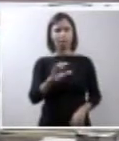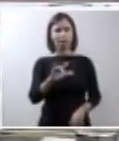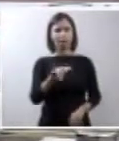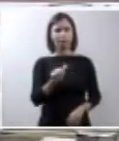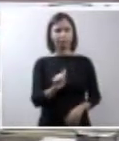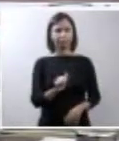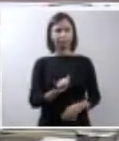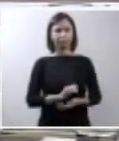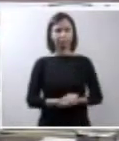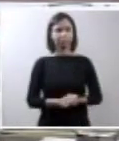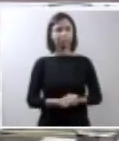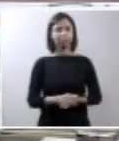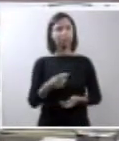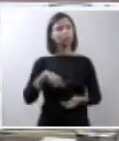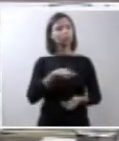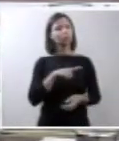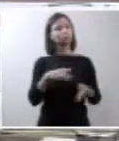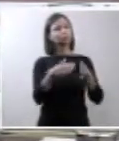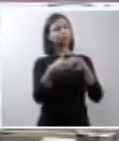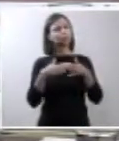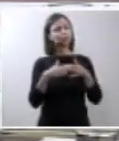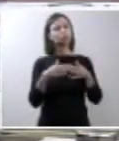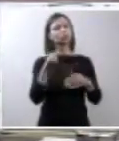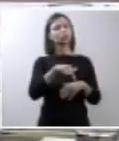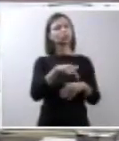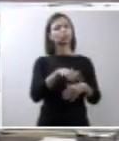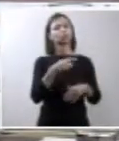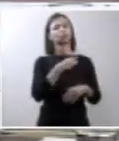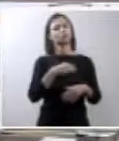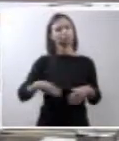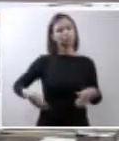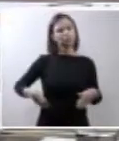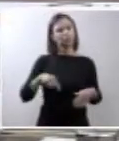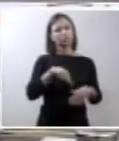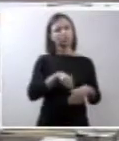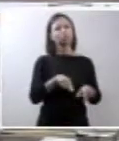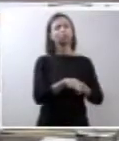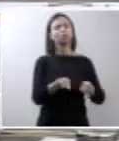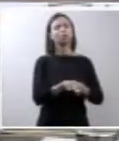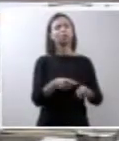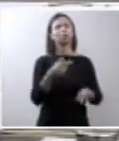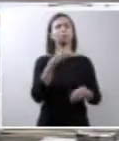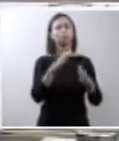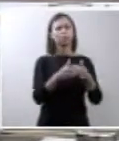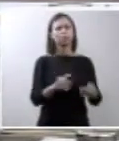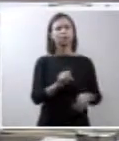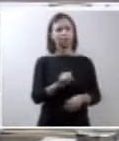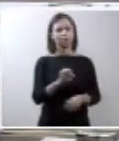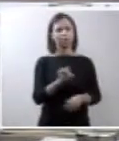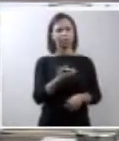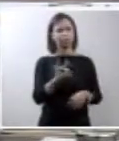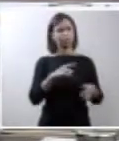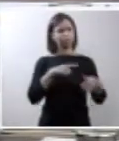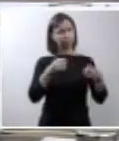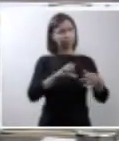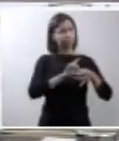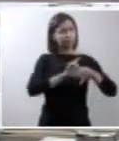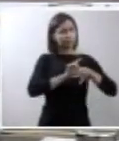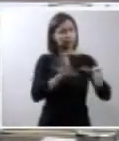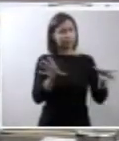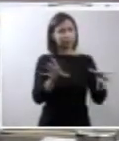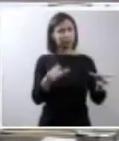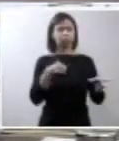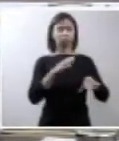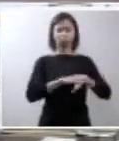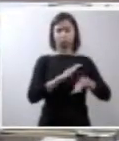o que nós estamos pedindo ao ministro Marco Aurélio e ao Supremo Tribunal Federal é que permita que quem queira fazer possa fazer que